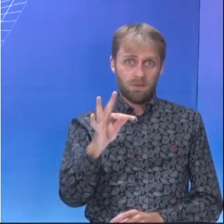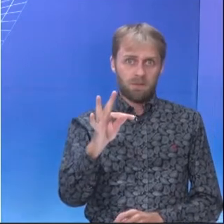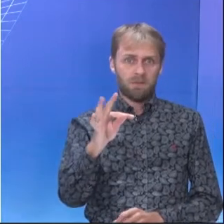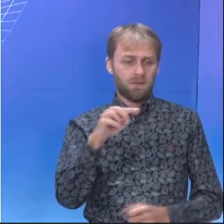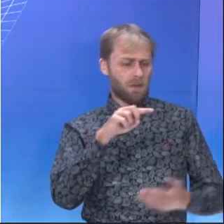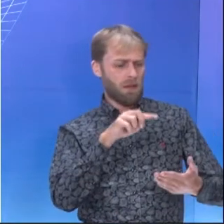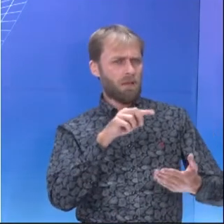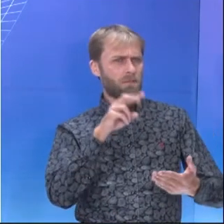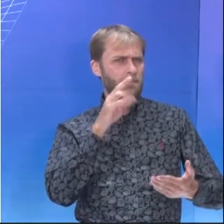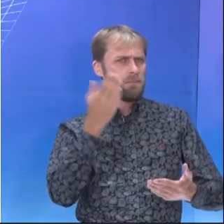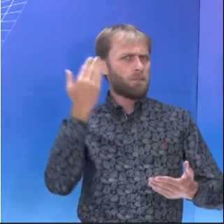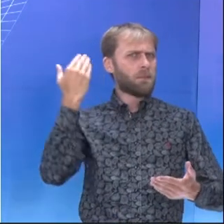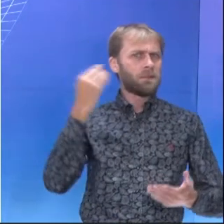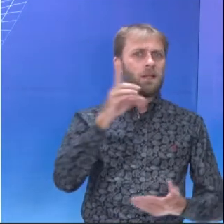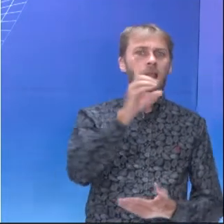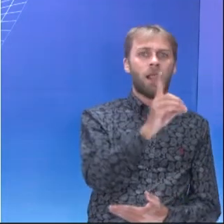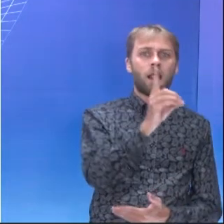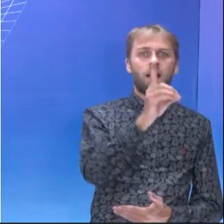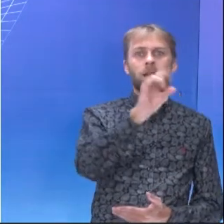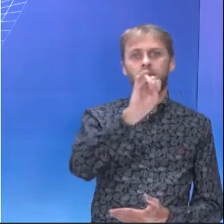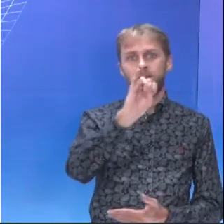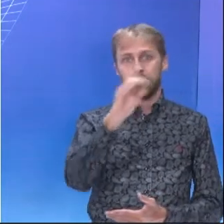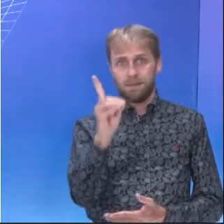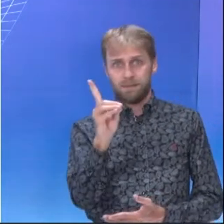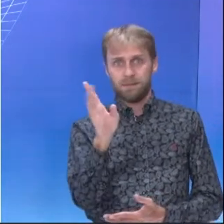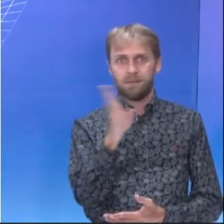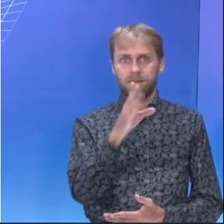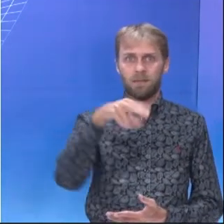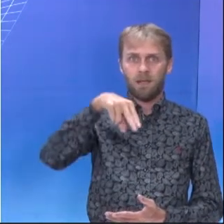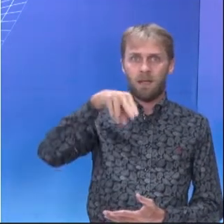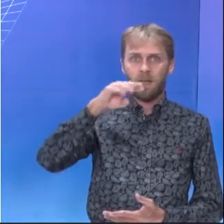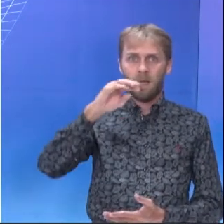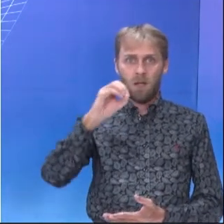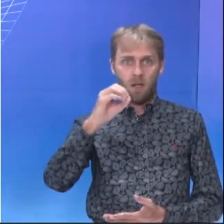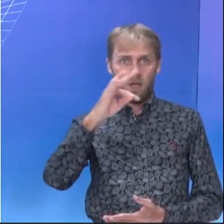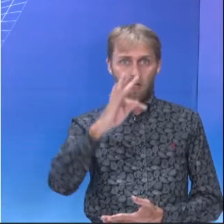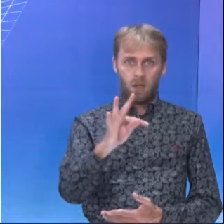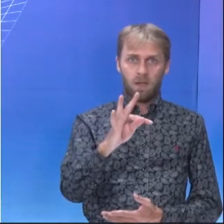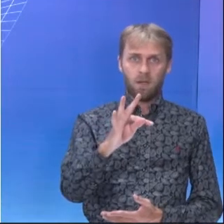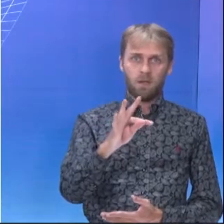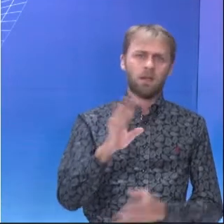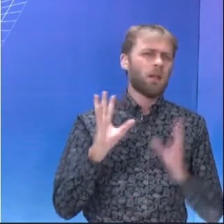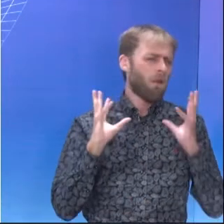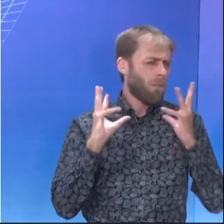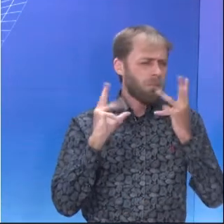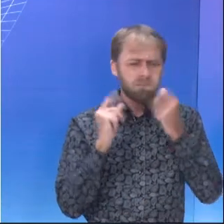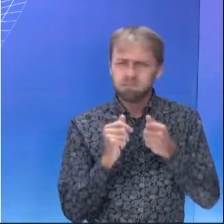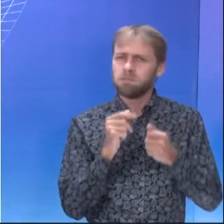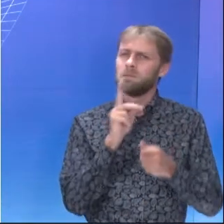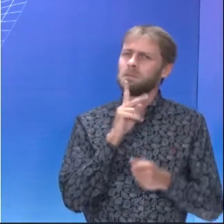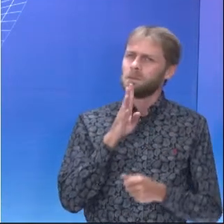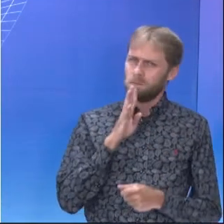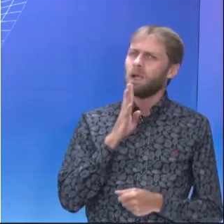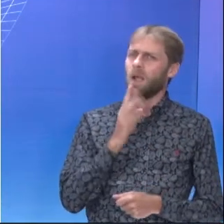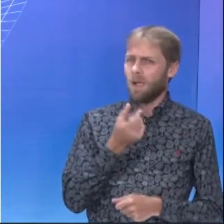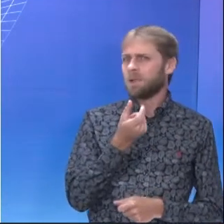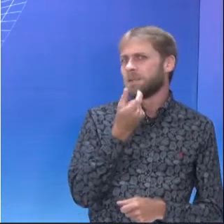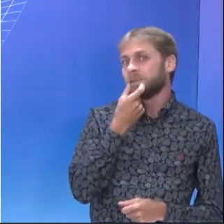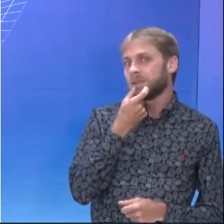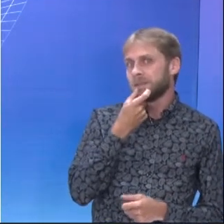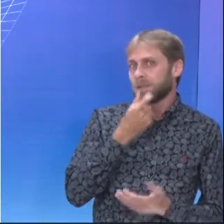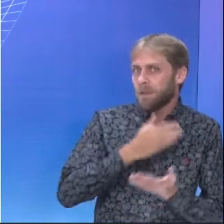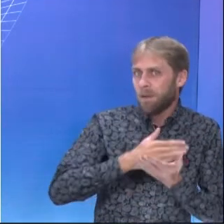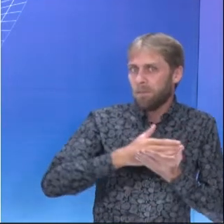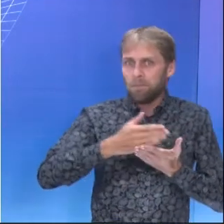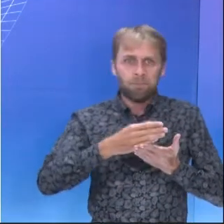not. Você sabe quando está no passado e está negando o didn't, o did not. Então, tudo isso é